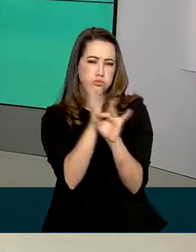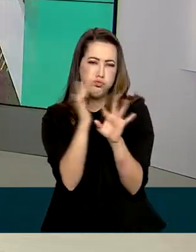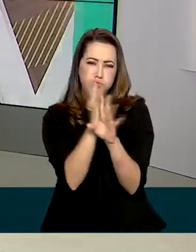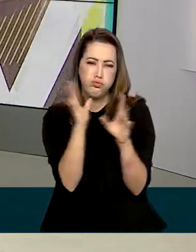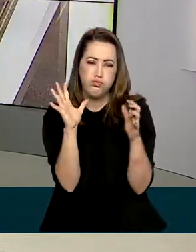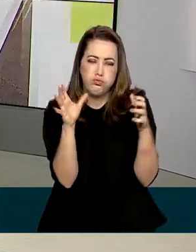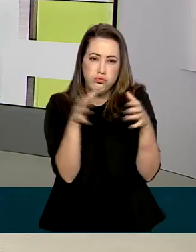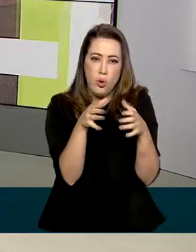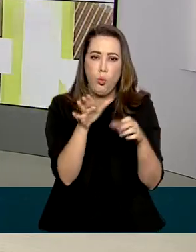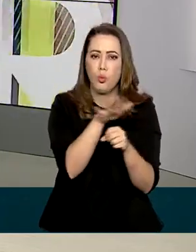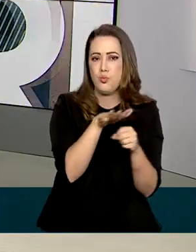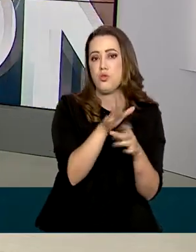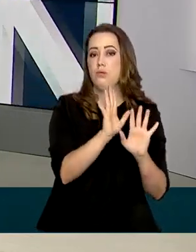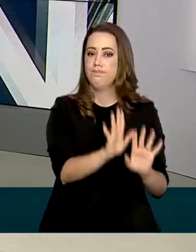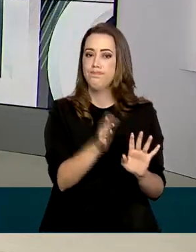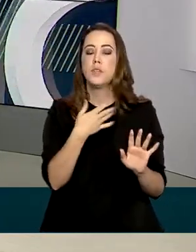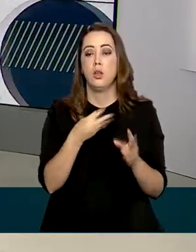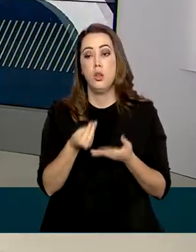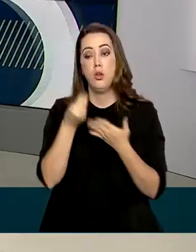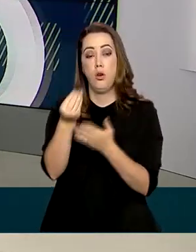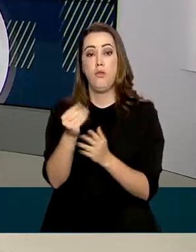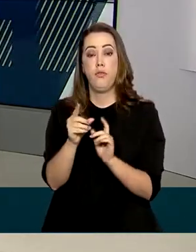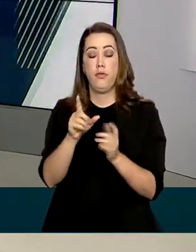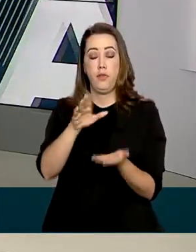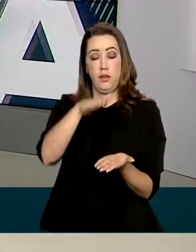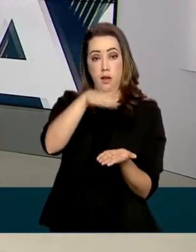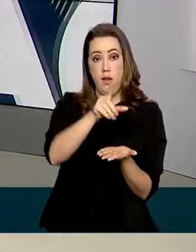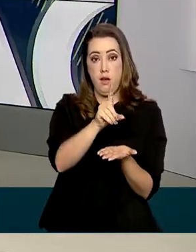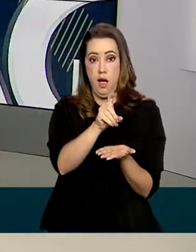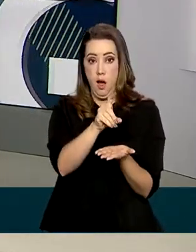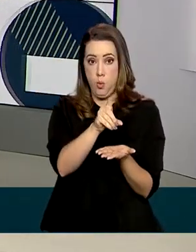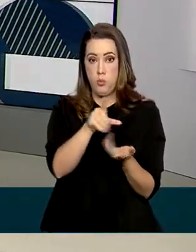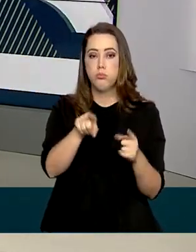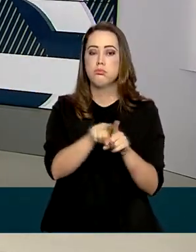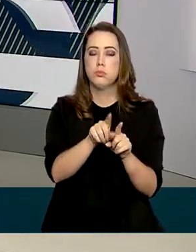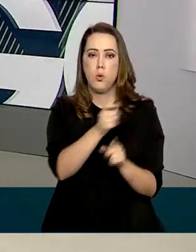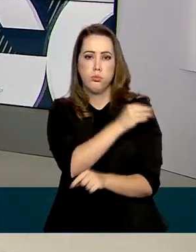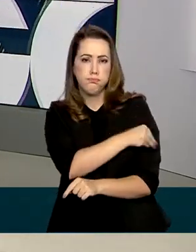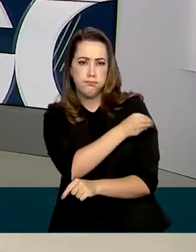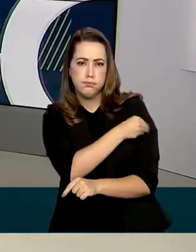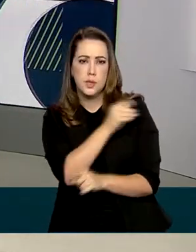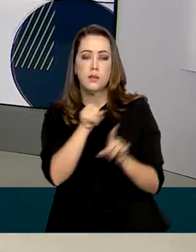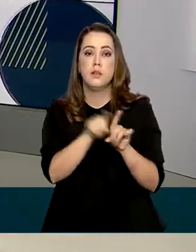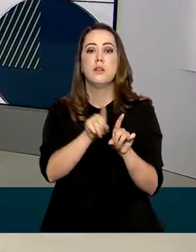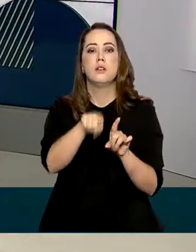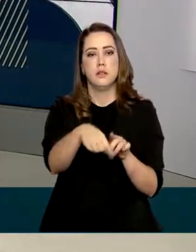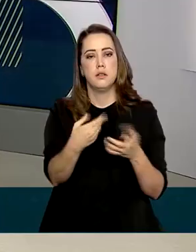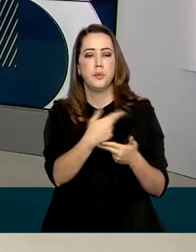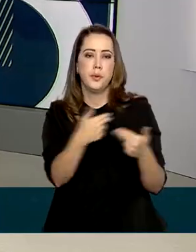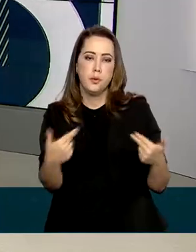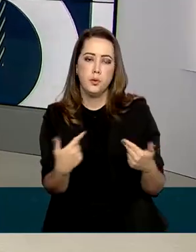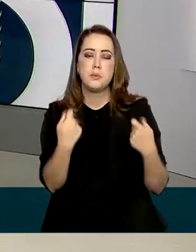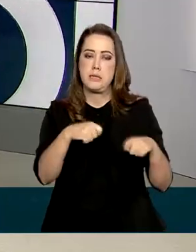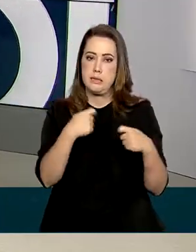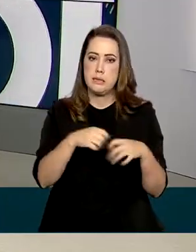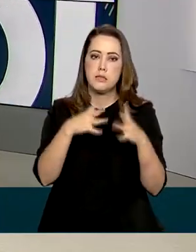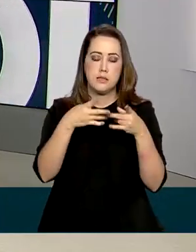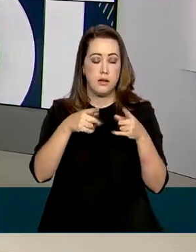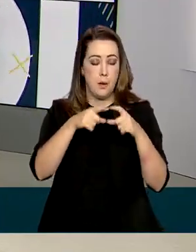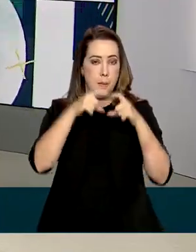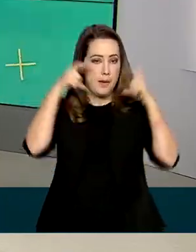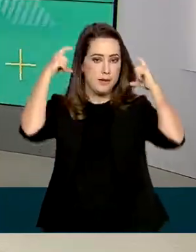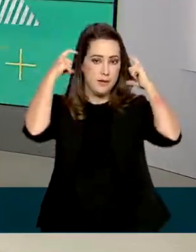disponibilizar álcool em gel 70% e outros produtos de higienização, além do uso obrigatório de máscara de